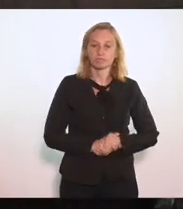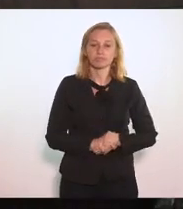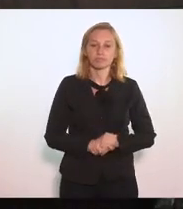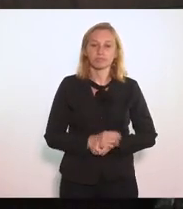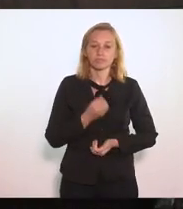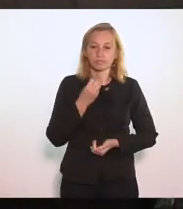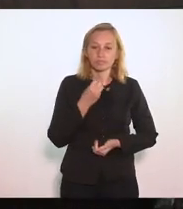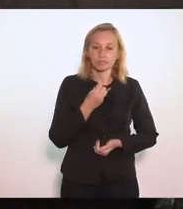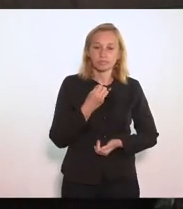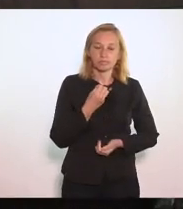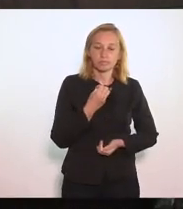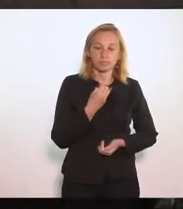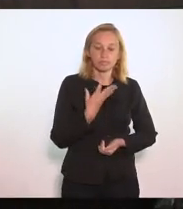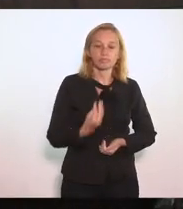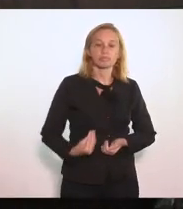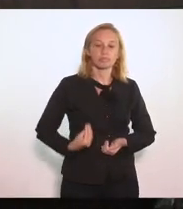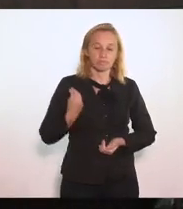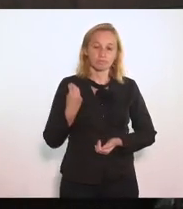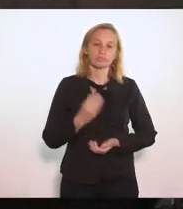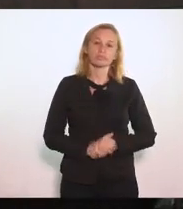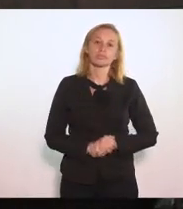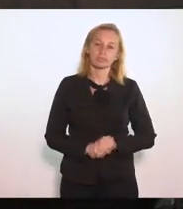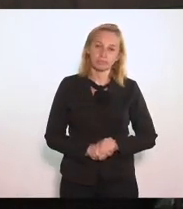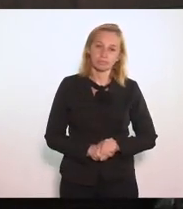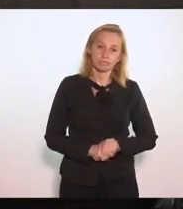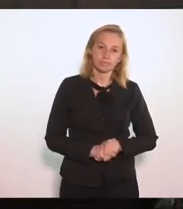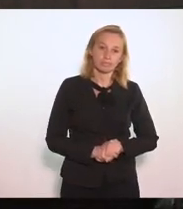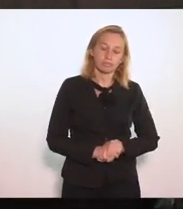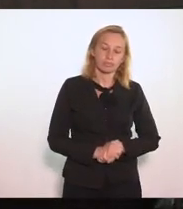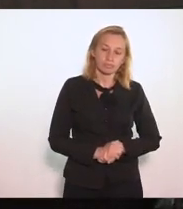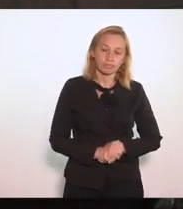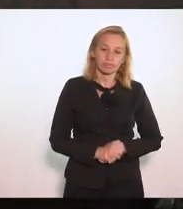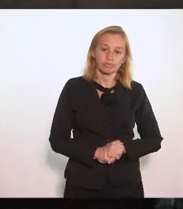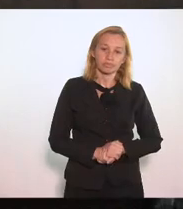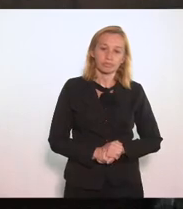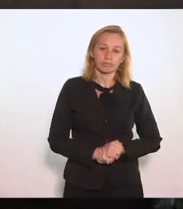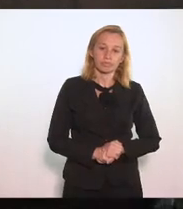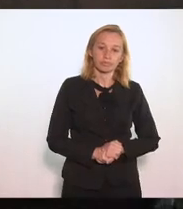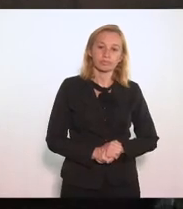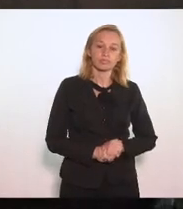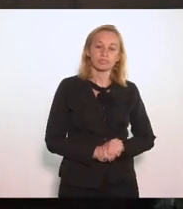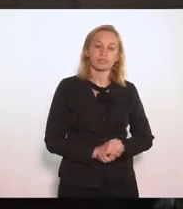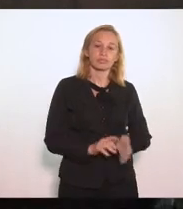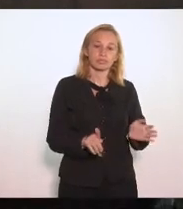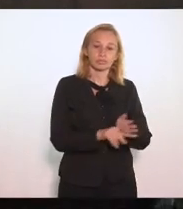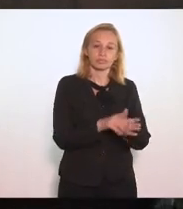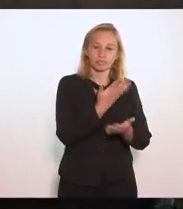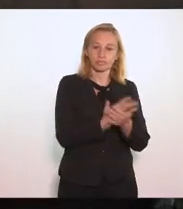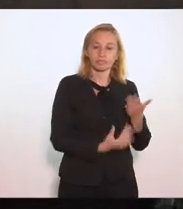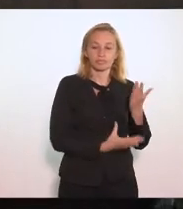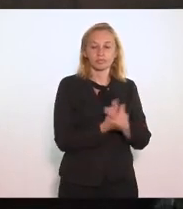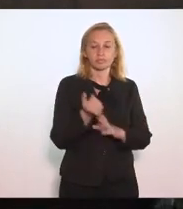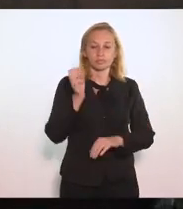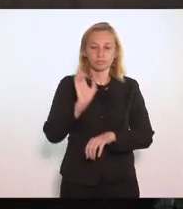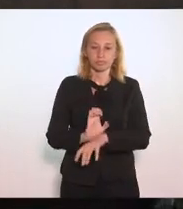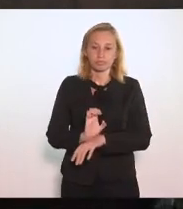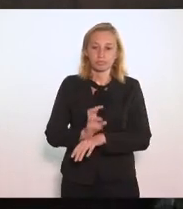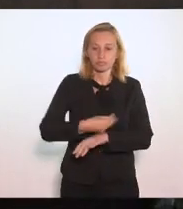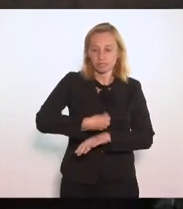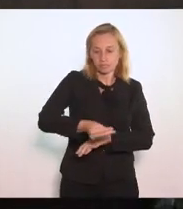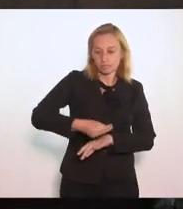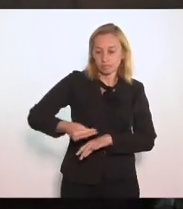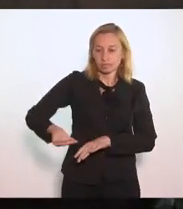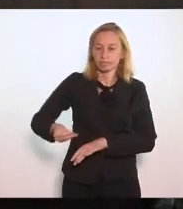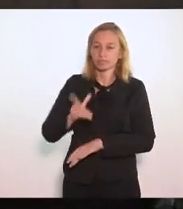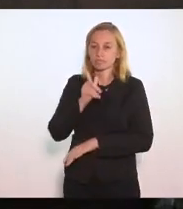Estratégico E esse sim Deve concentrar-se Na mão do Estado Mas a Distribuição Dessa água